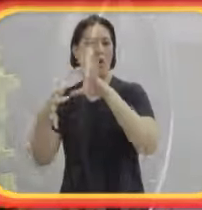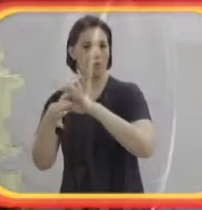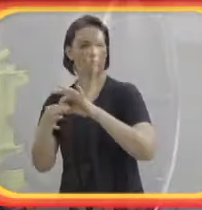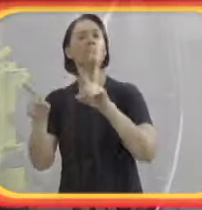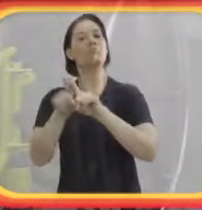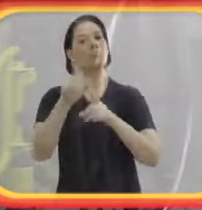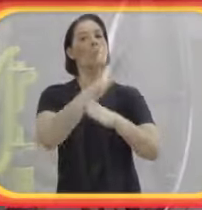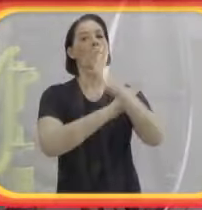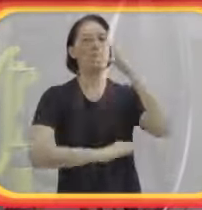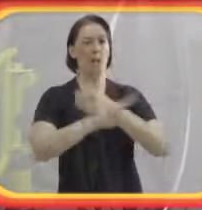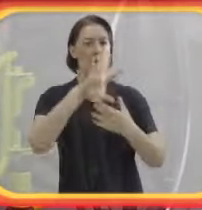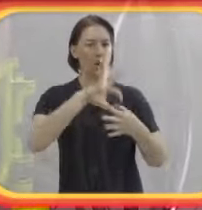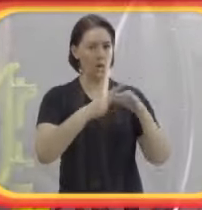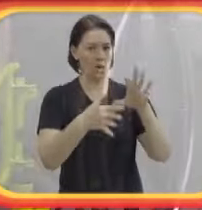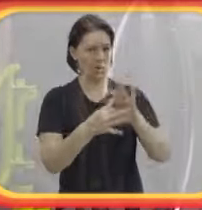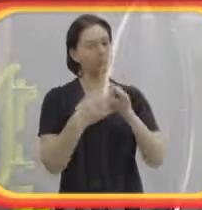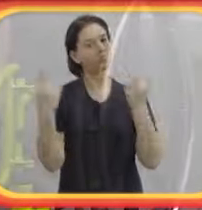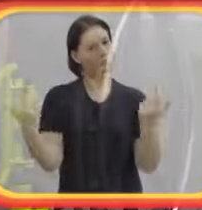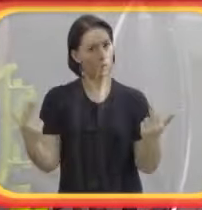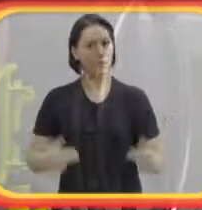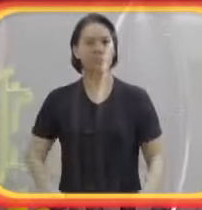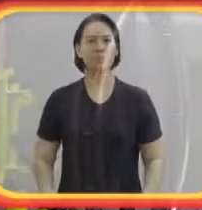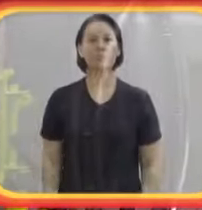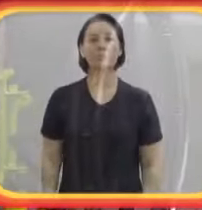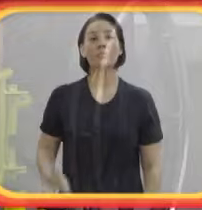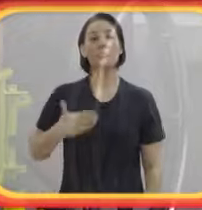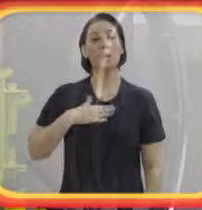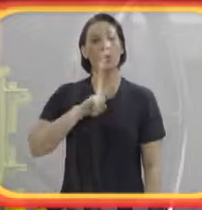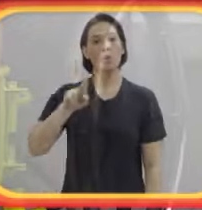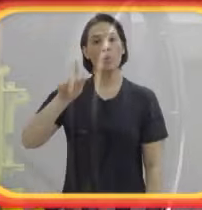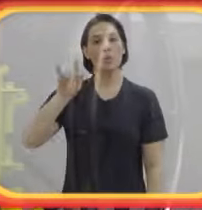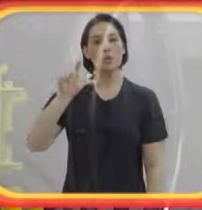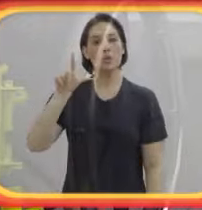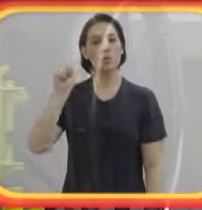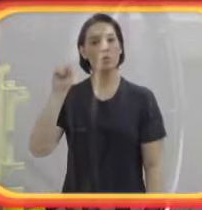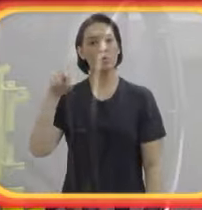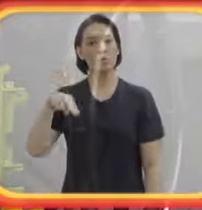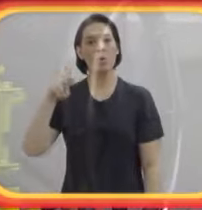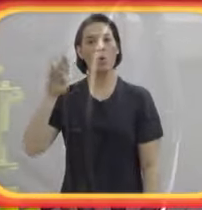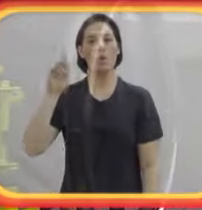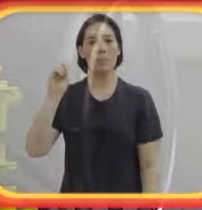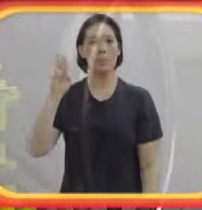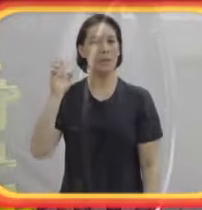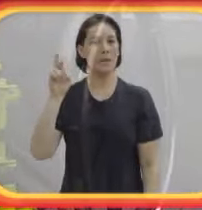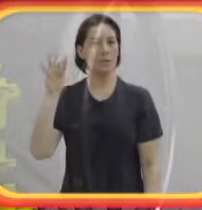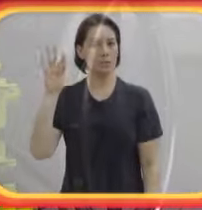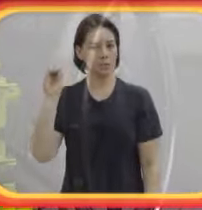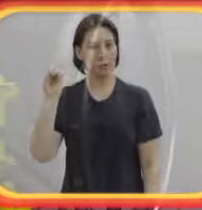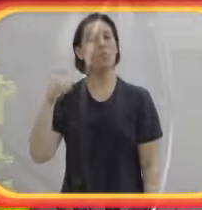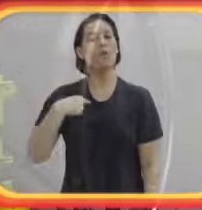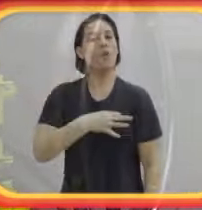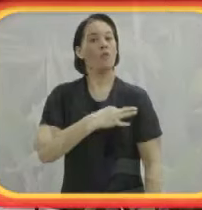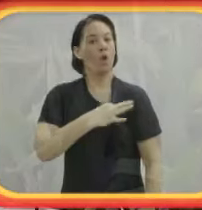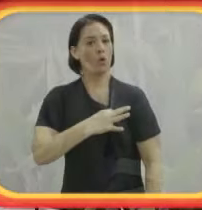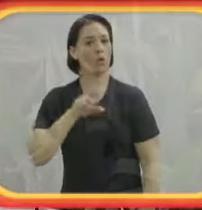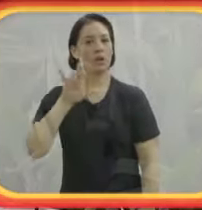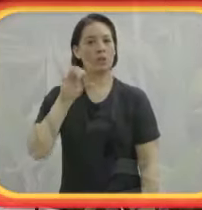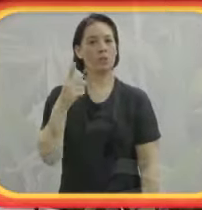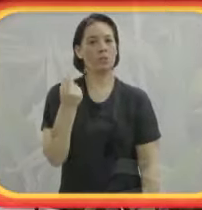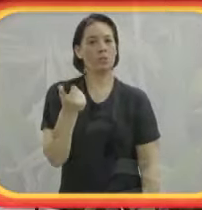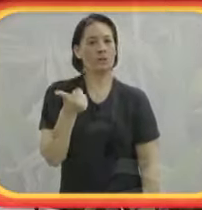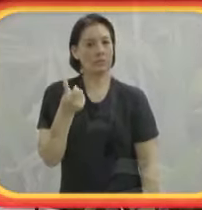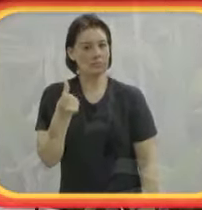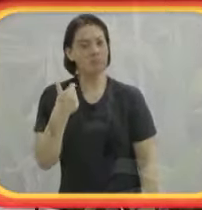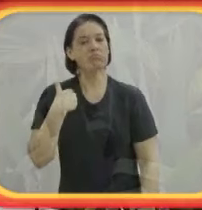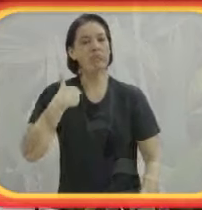Paralímpicos. Meu nome é Gil, sou Roberto Machado Mello, sou voluntário da Riga 2016, sou amputado da perna direita. Me tornei